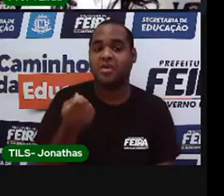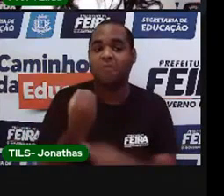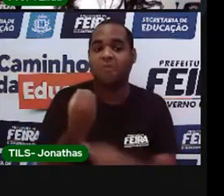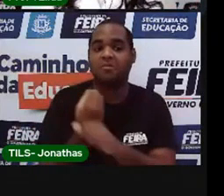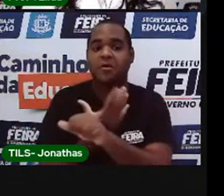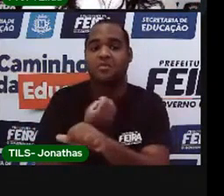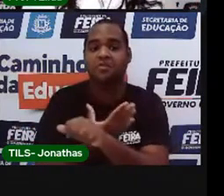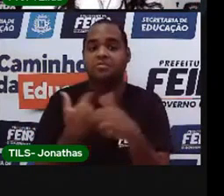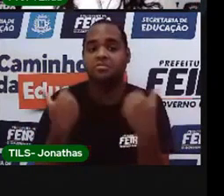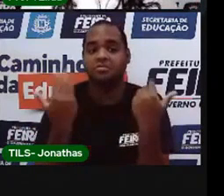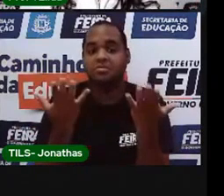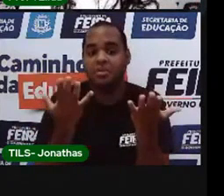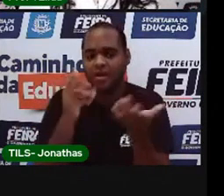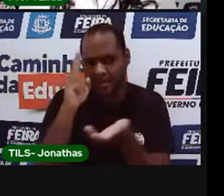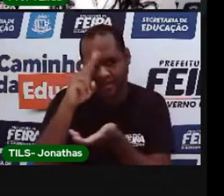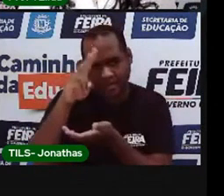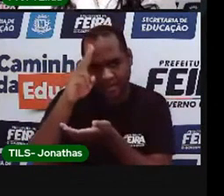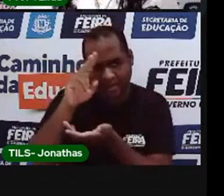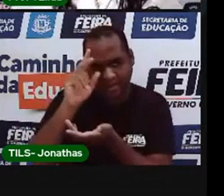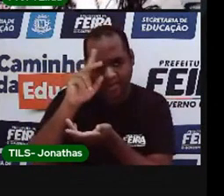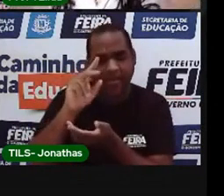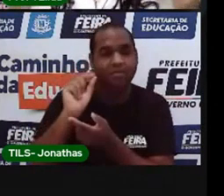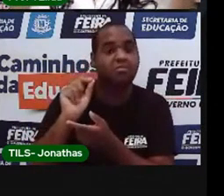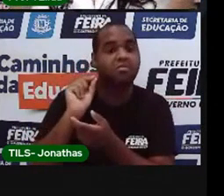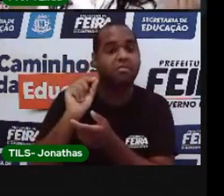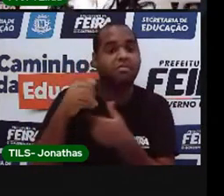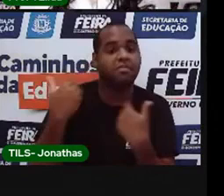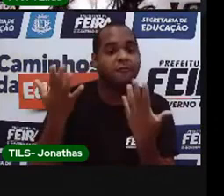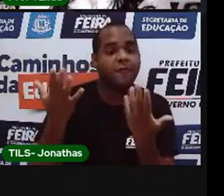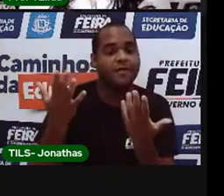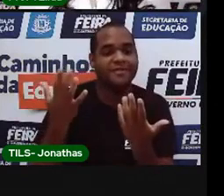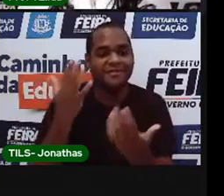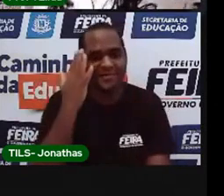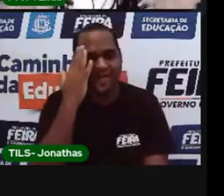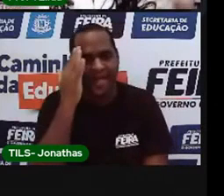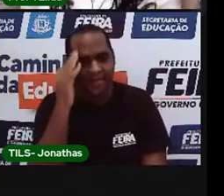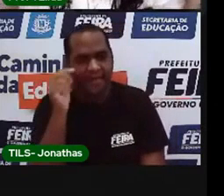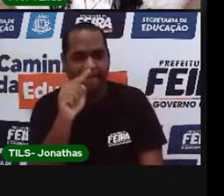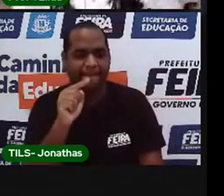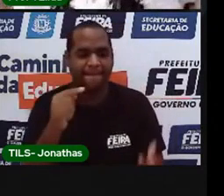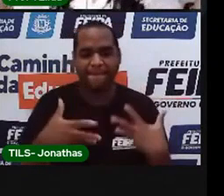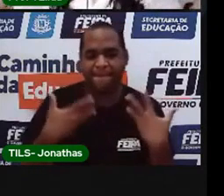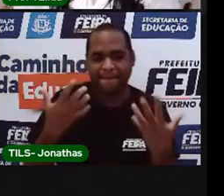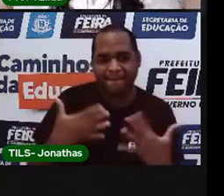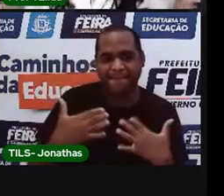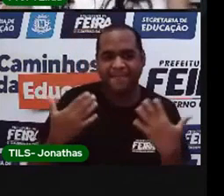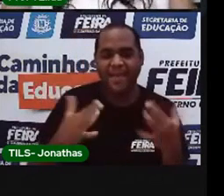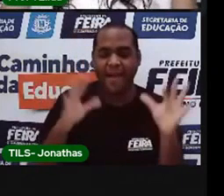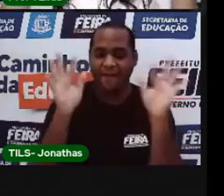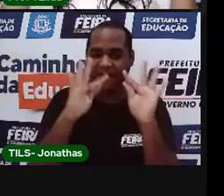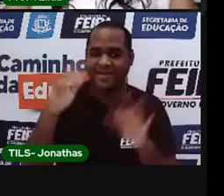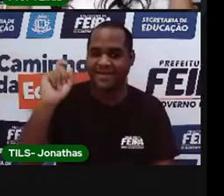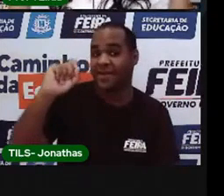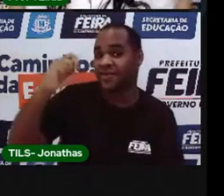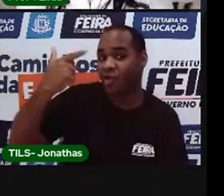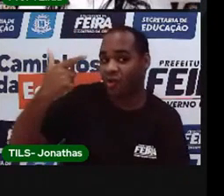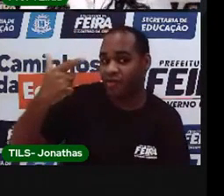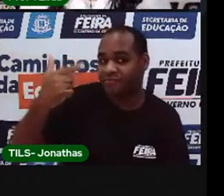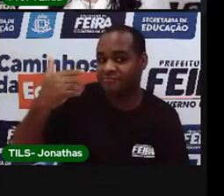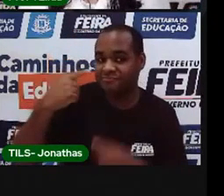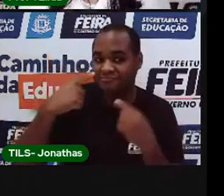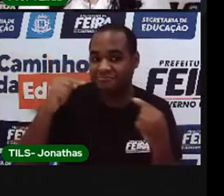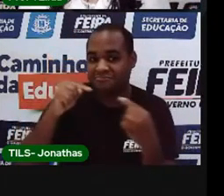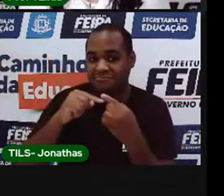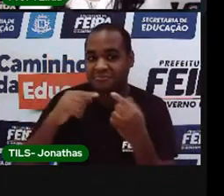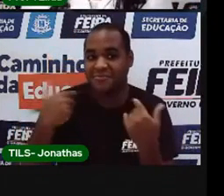Você lembra qual é a emoção que é contagiante, que brilha como o sol e pisca como